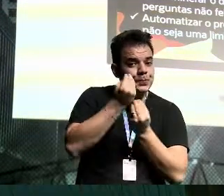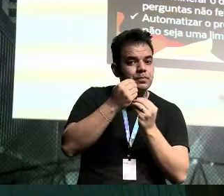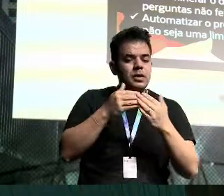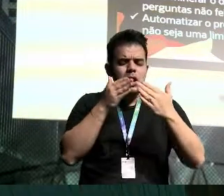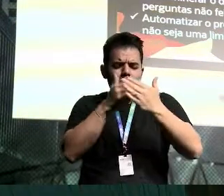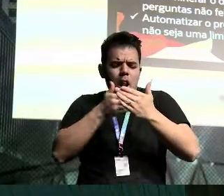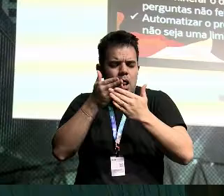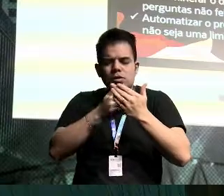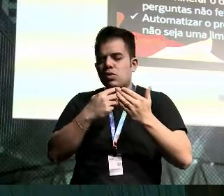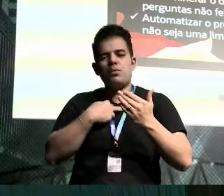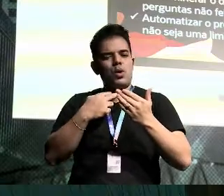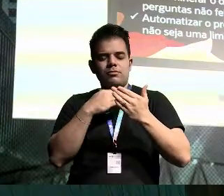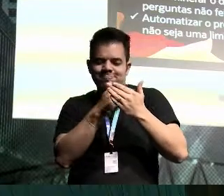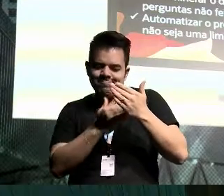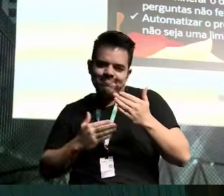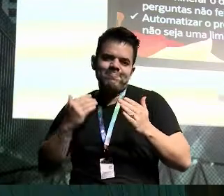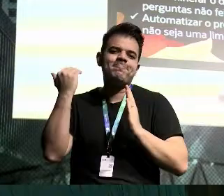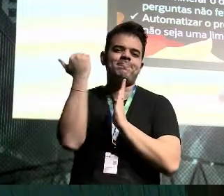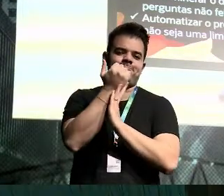uma limitação. Muito bem.